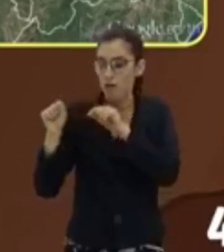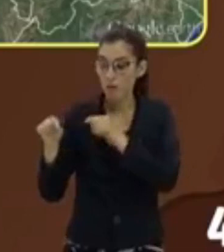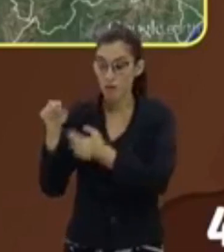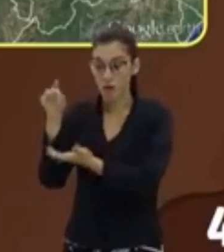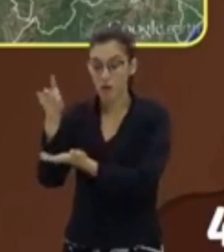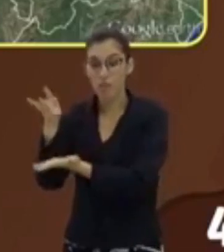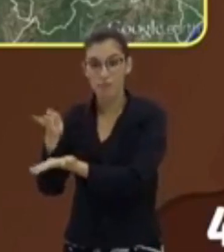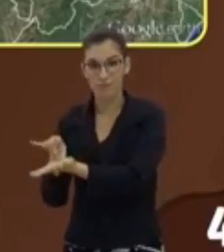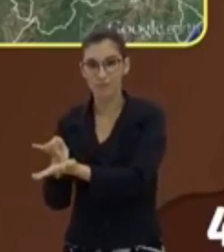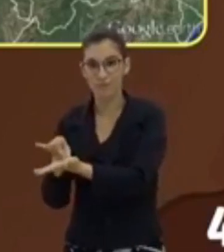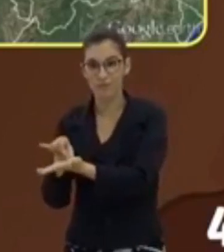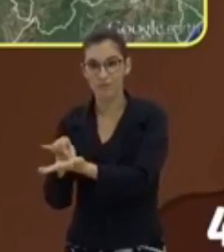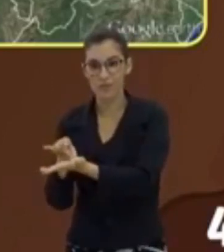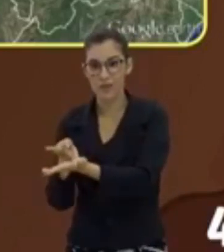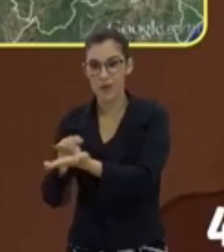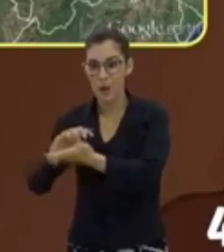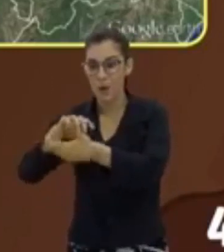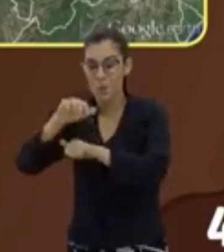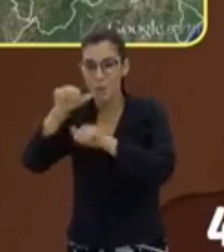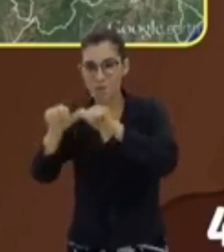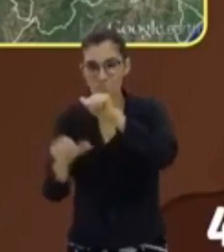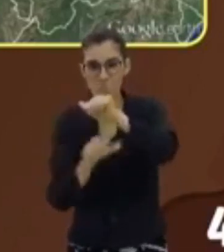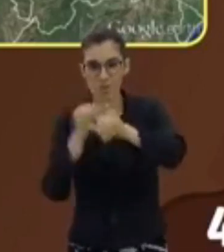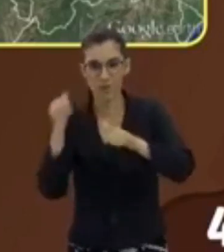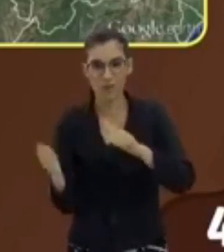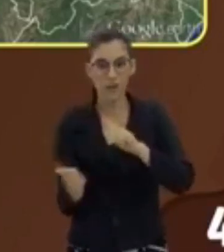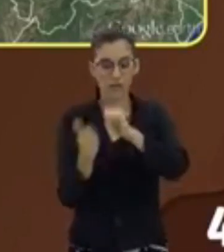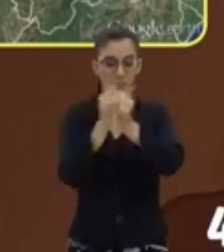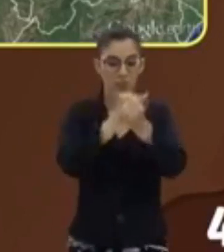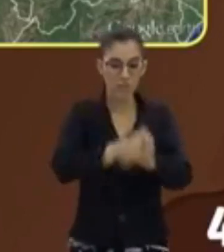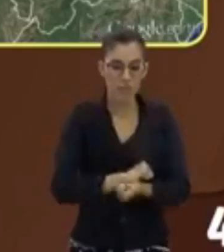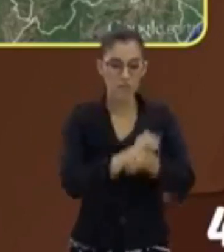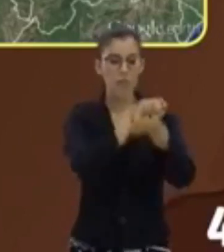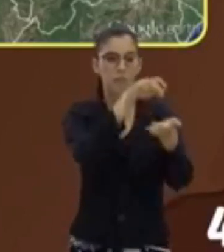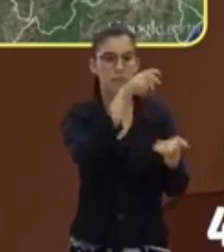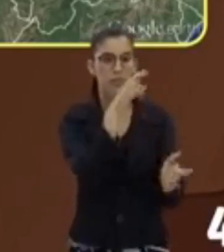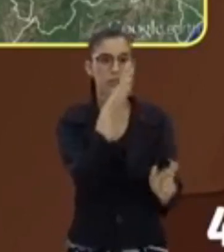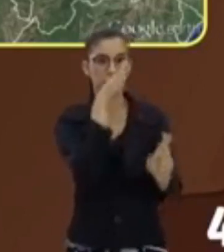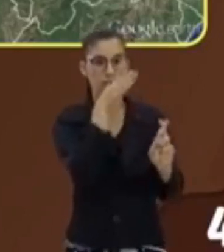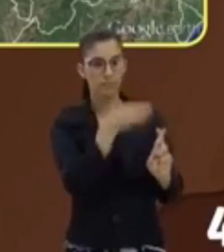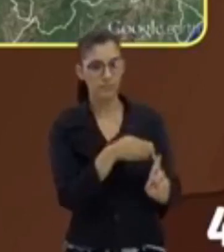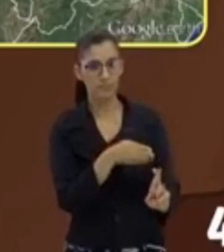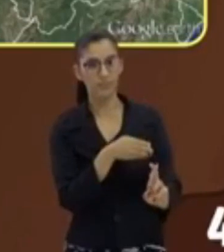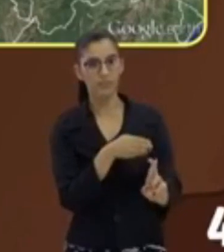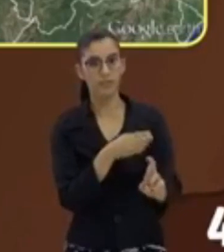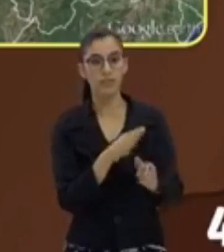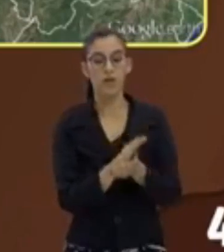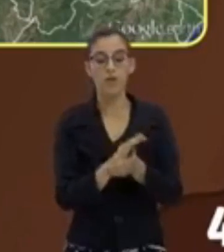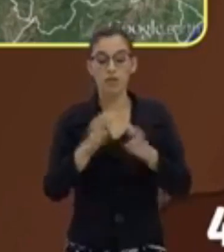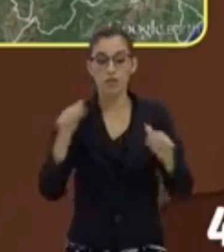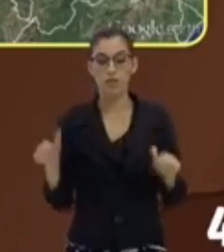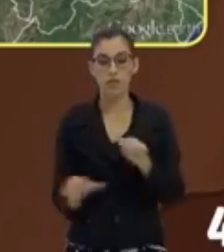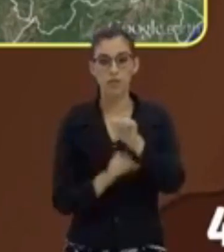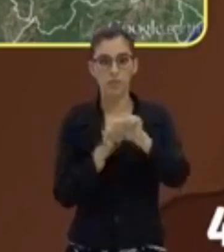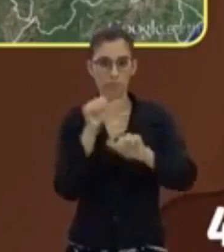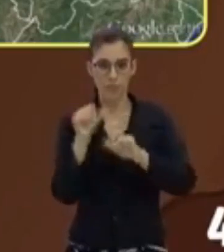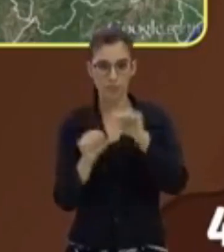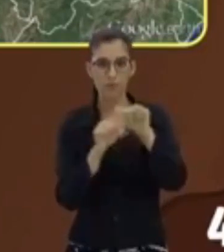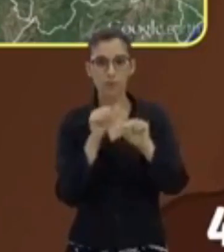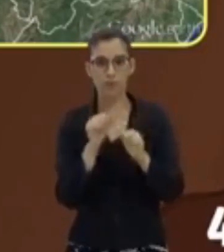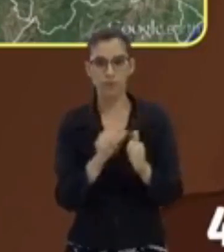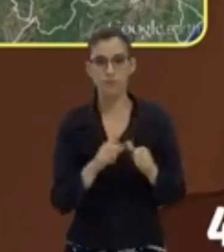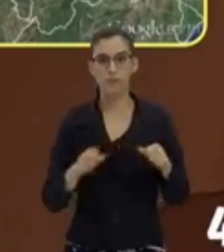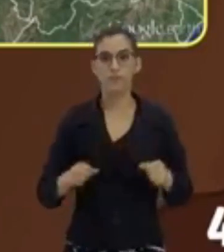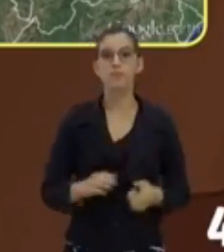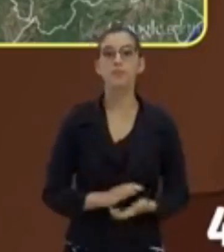Ou seja, você vai pegar o tamanho de uma determinada área na realidade e vai fazer uma proporção para a área